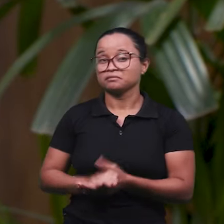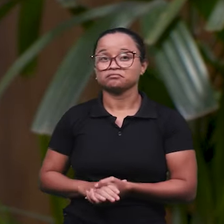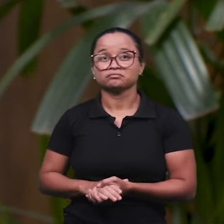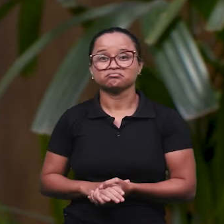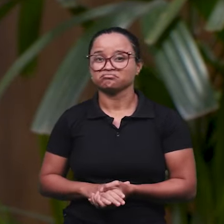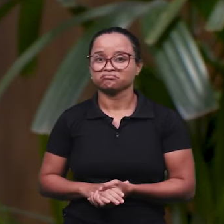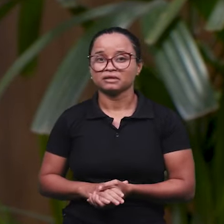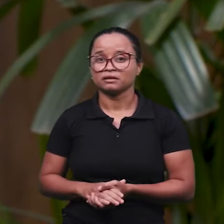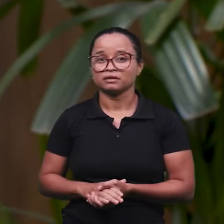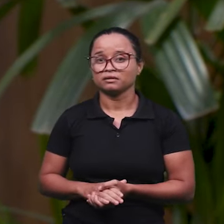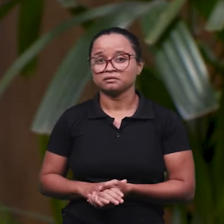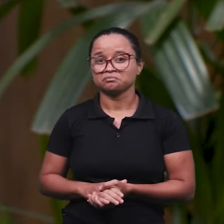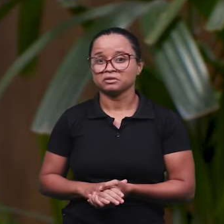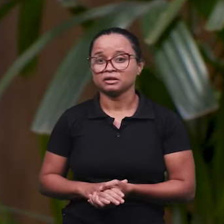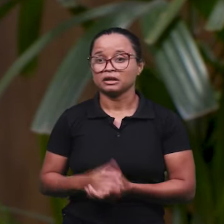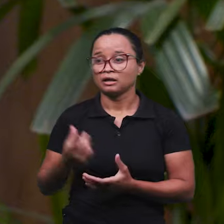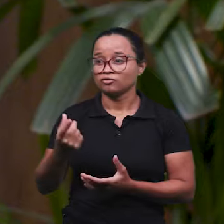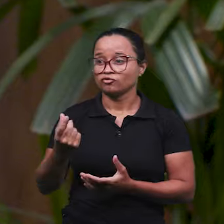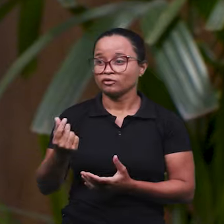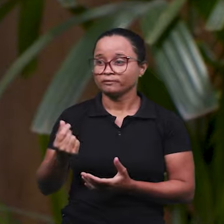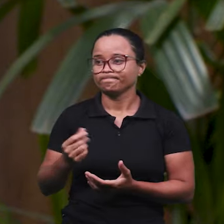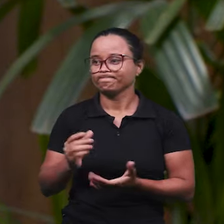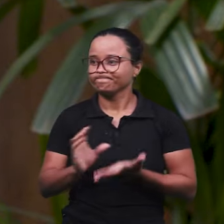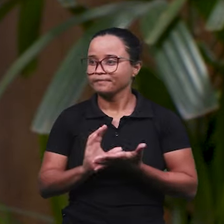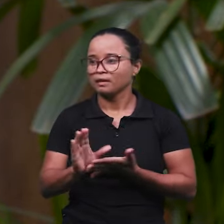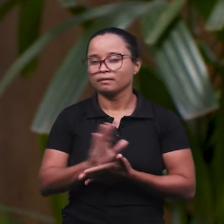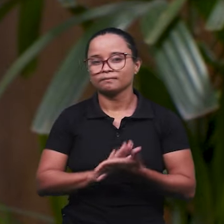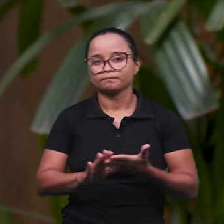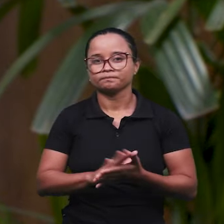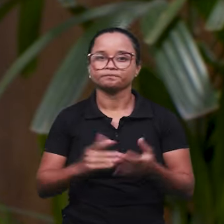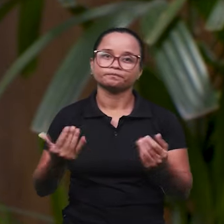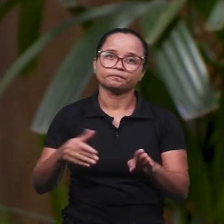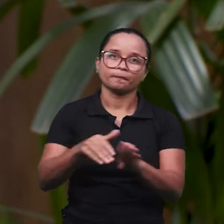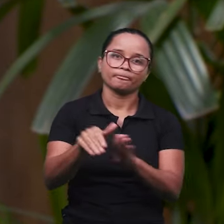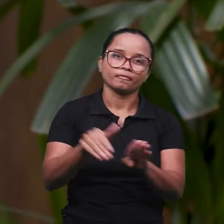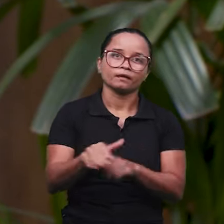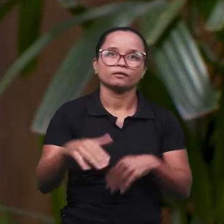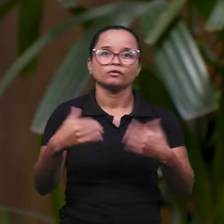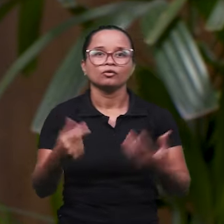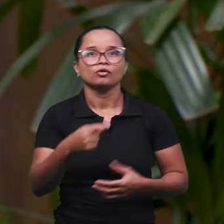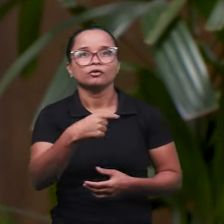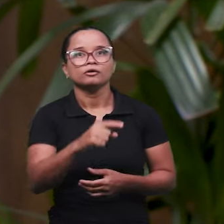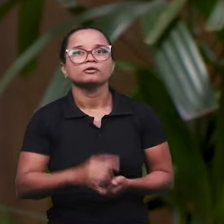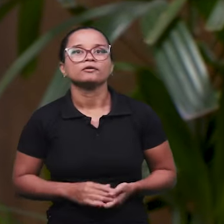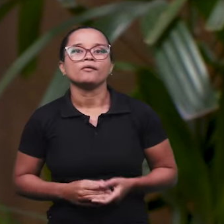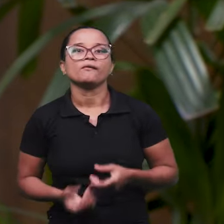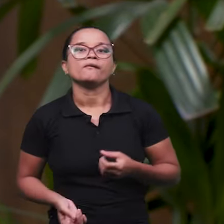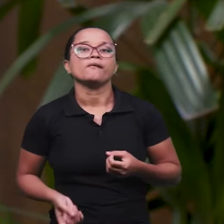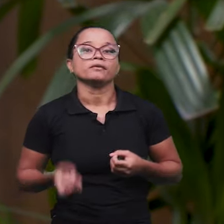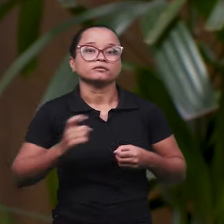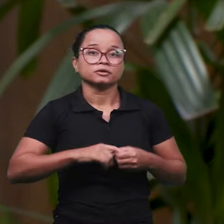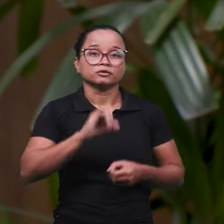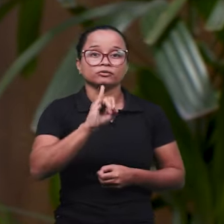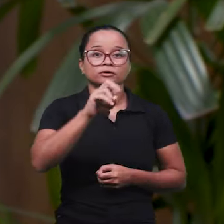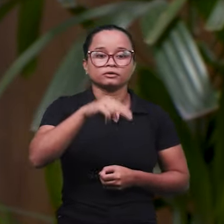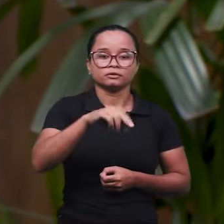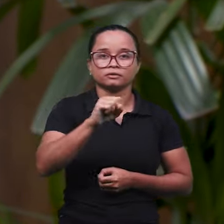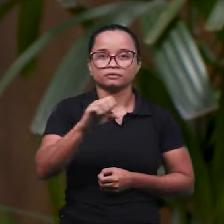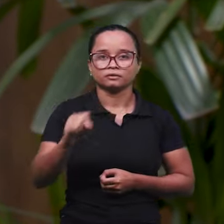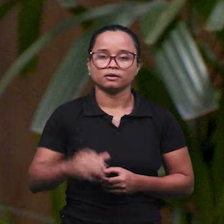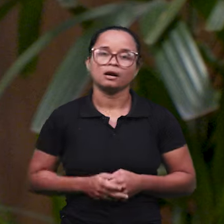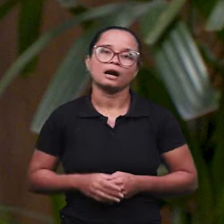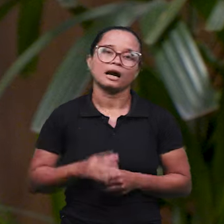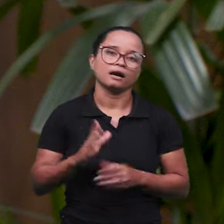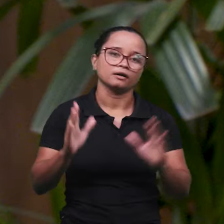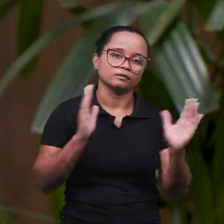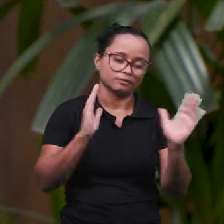indefere o benefício. E aí, que, qual é a orientação? A pessoa tem duas opções, ou ela recorre do INSS, no próprio INSS, aí vai ficar